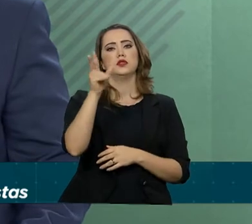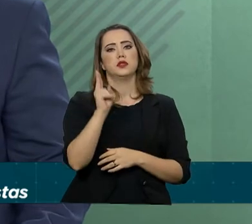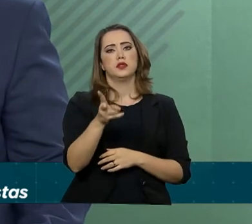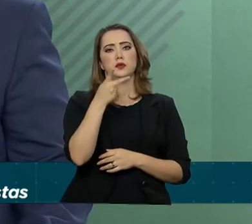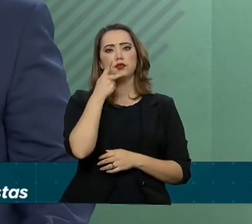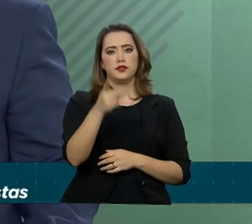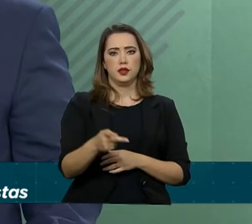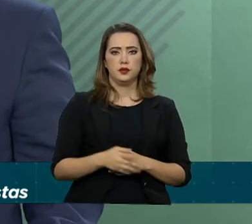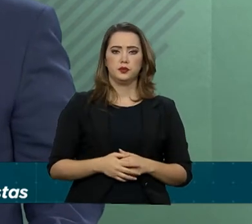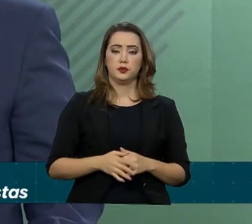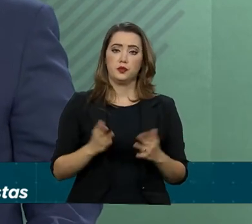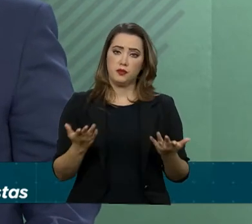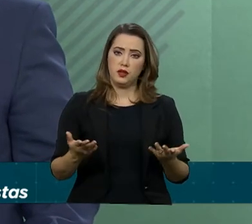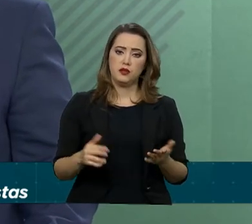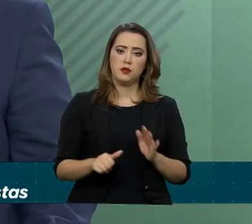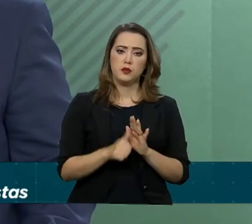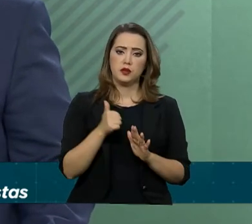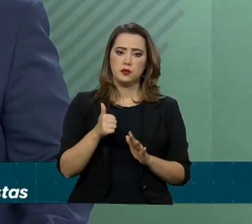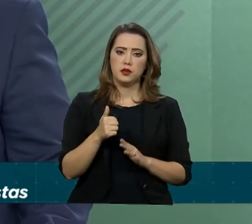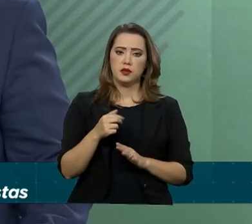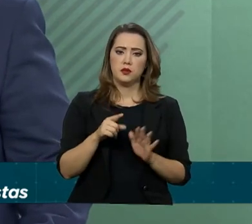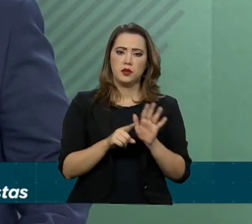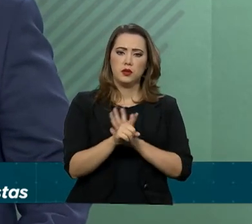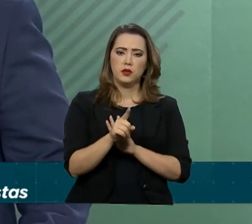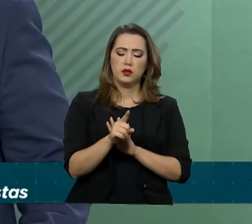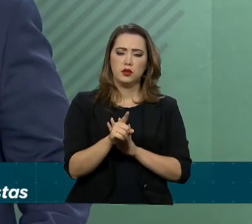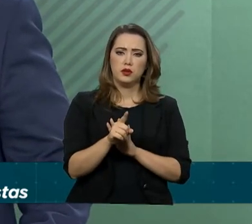últimos briefings. Sua primeira pergunta, Jussara.